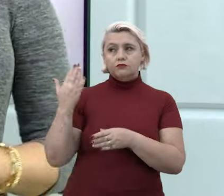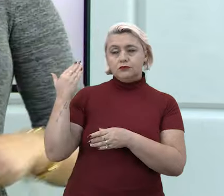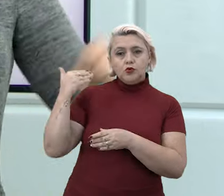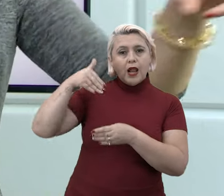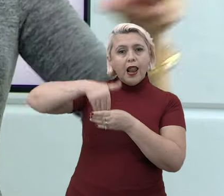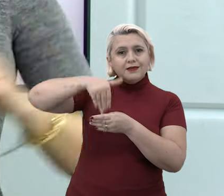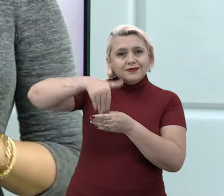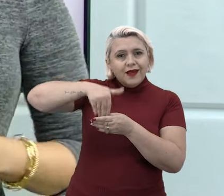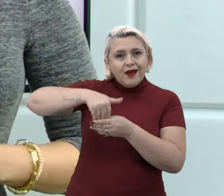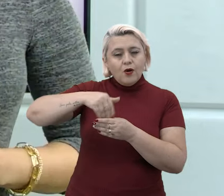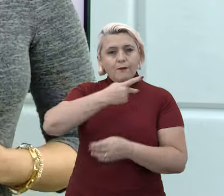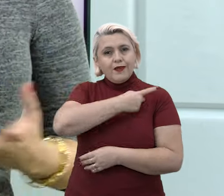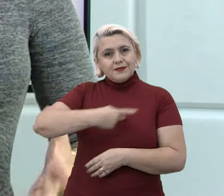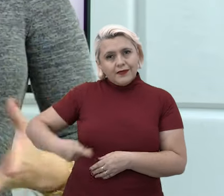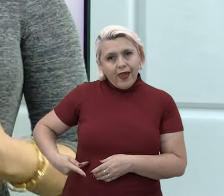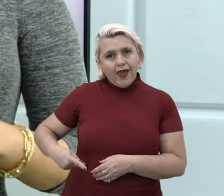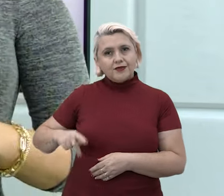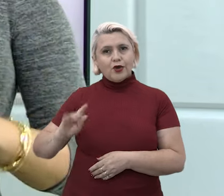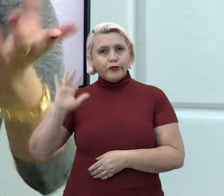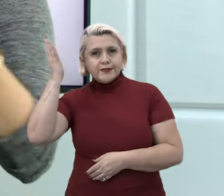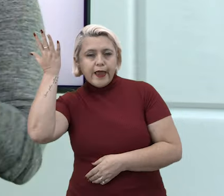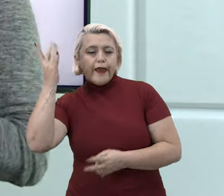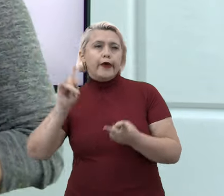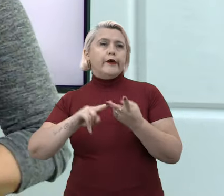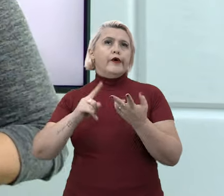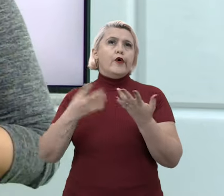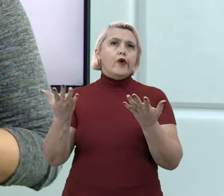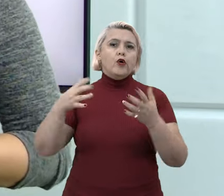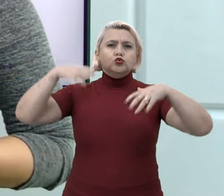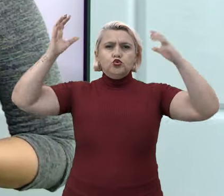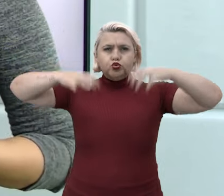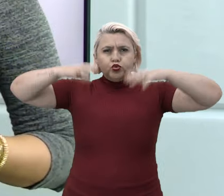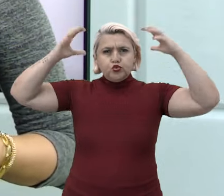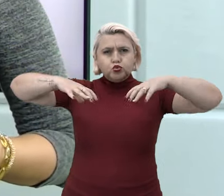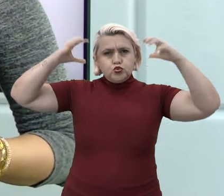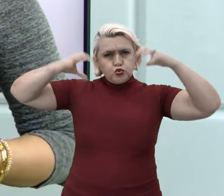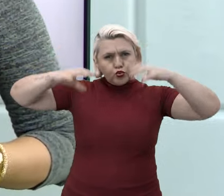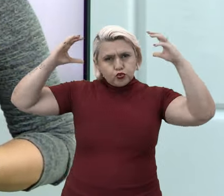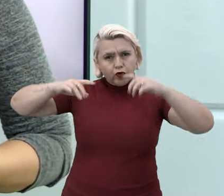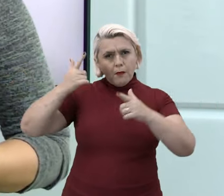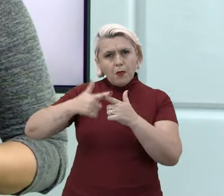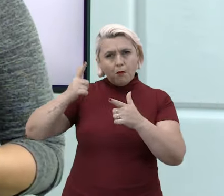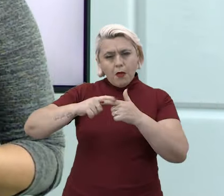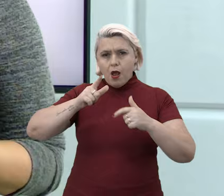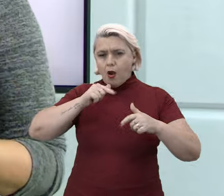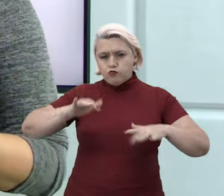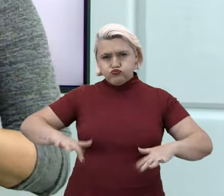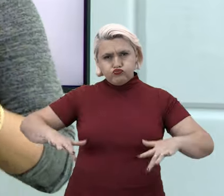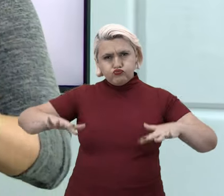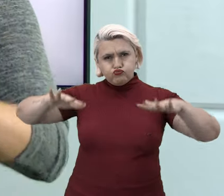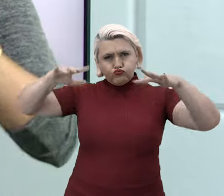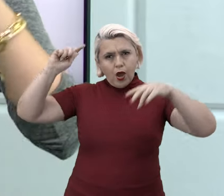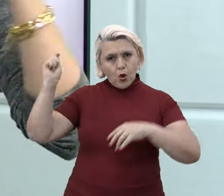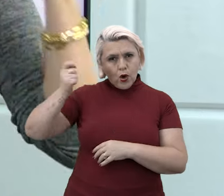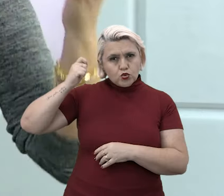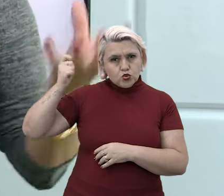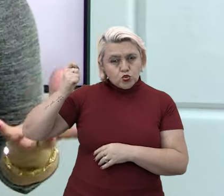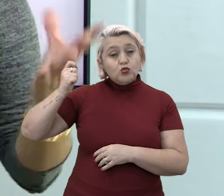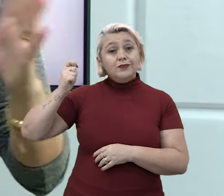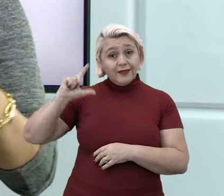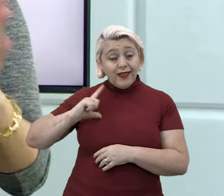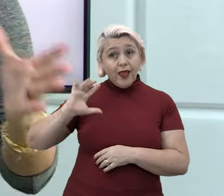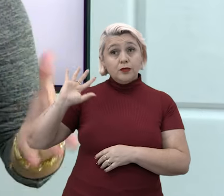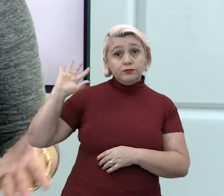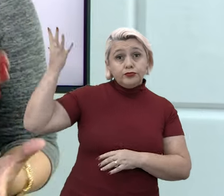para presidente ou as chuvas lá, o problema das enchentes no Rio Grande do Sul. São eventos